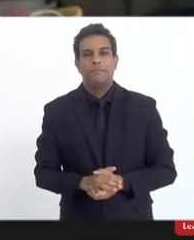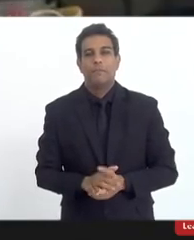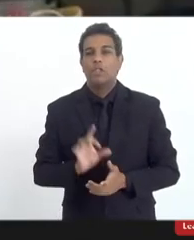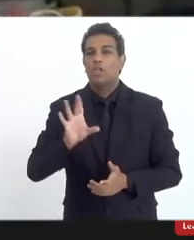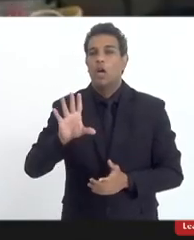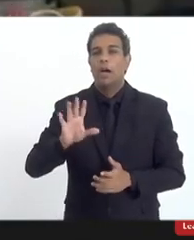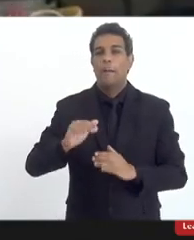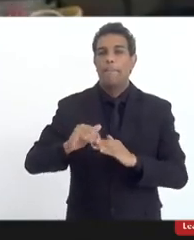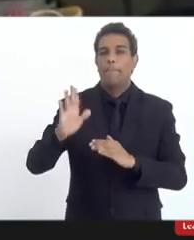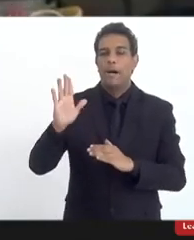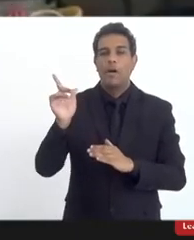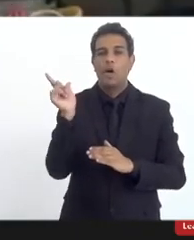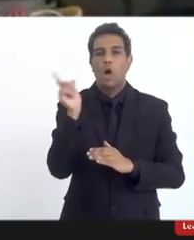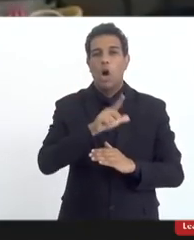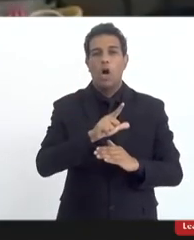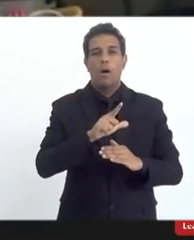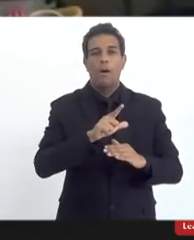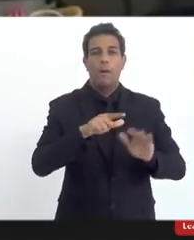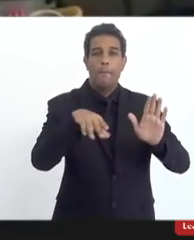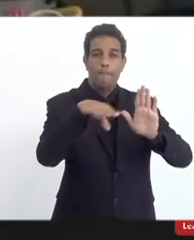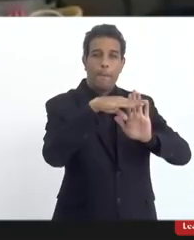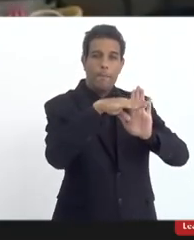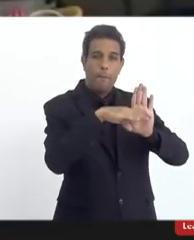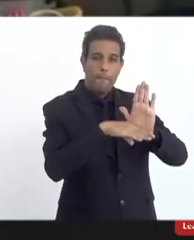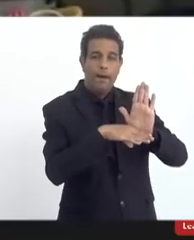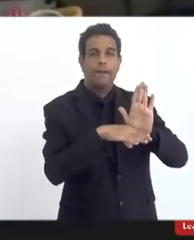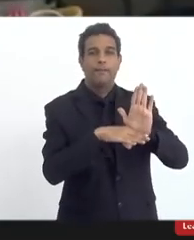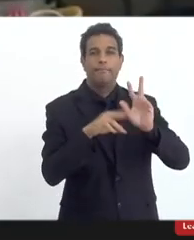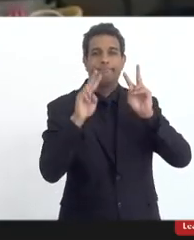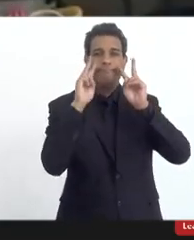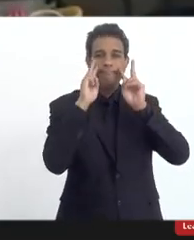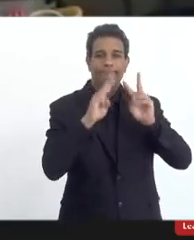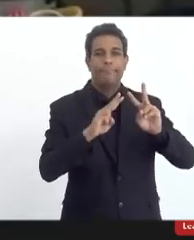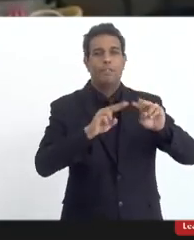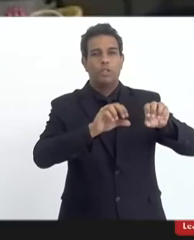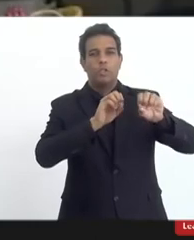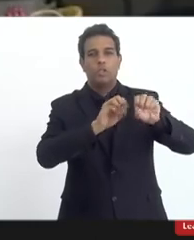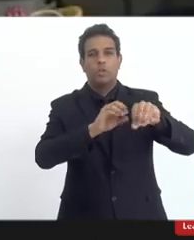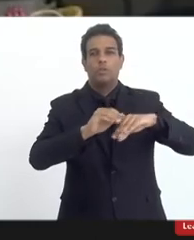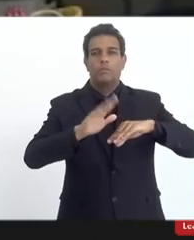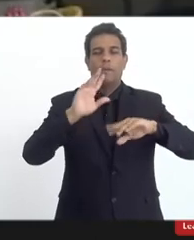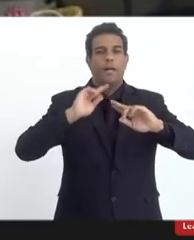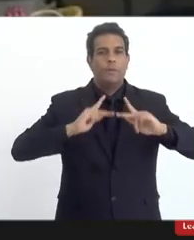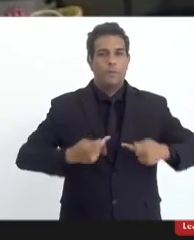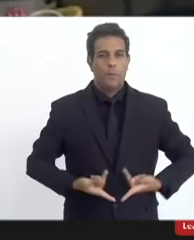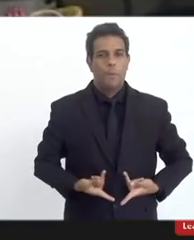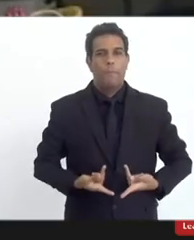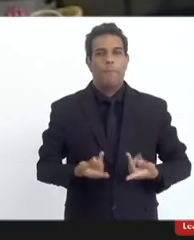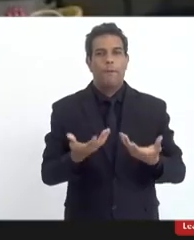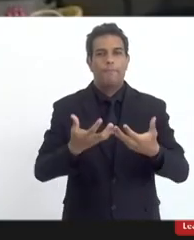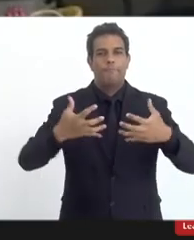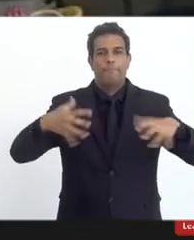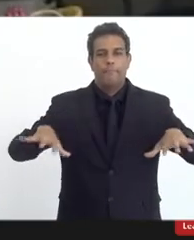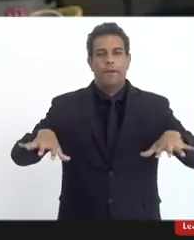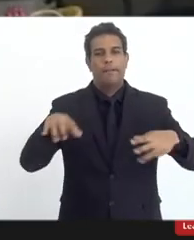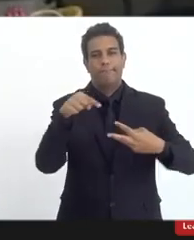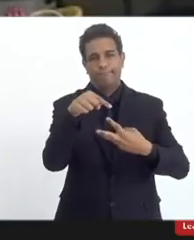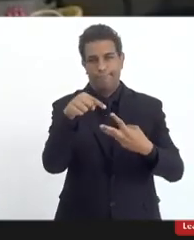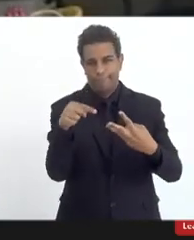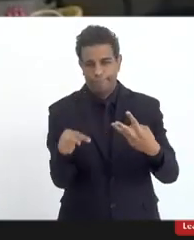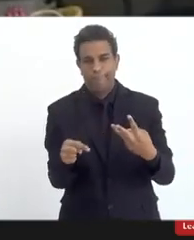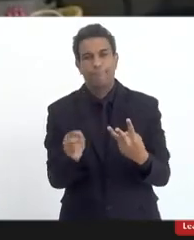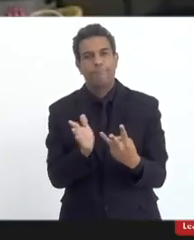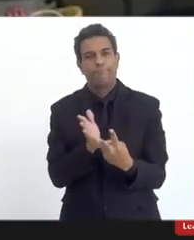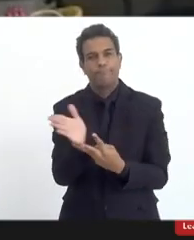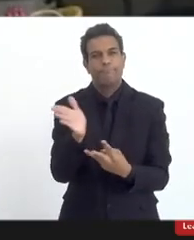mais projeto agora ele vai ser um programa programa Educação Mais Humana que a gente dividiu em três frentes né